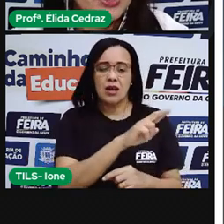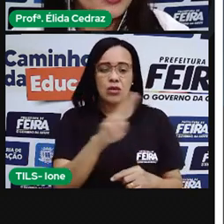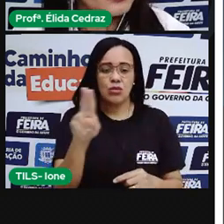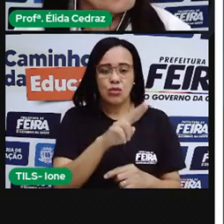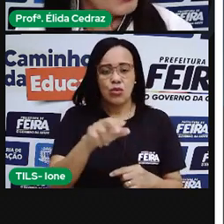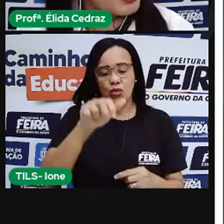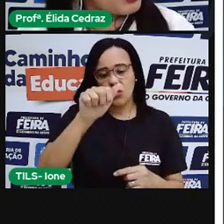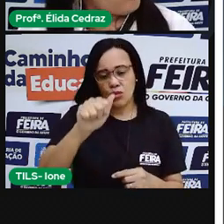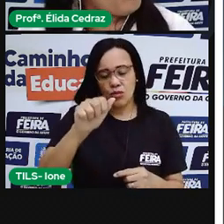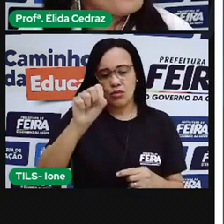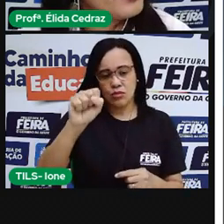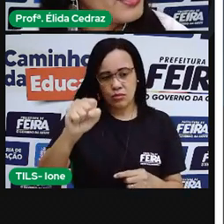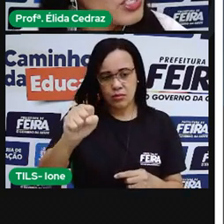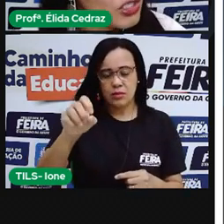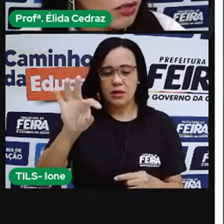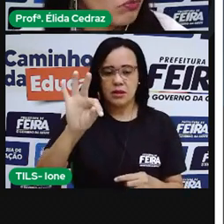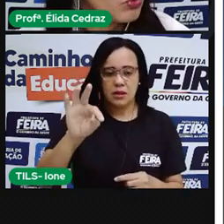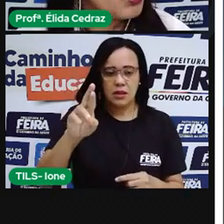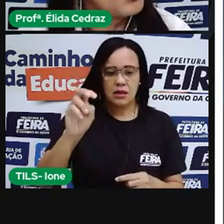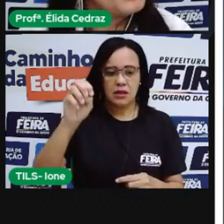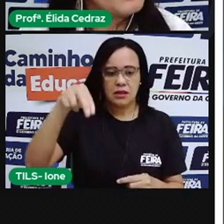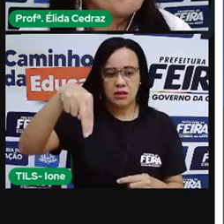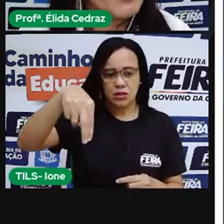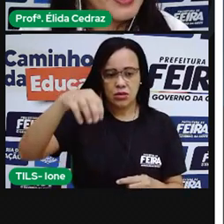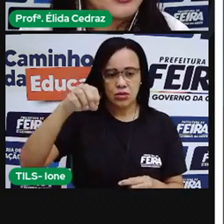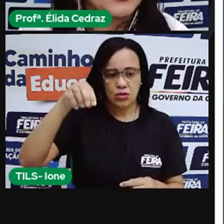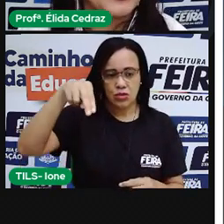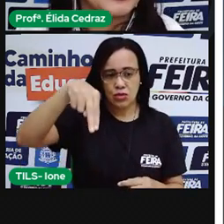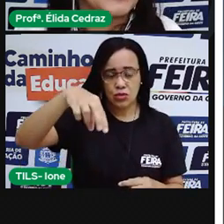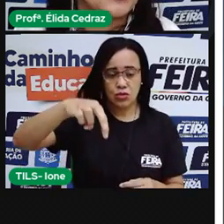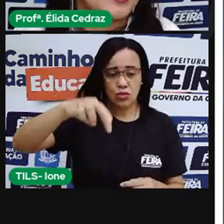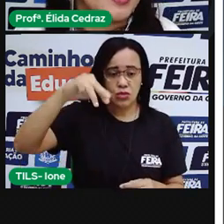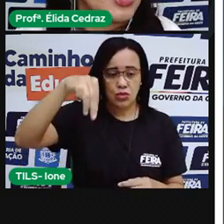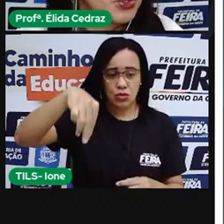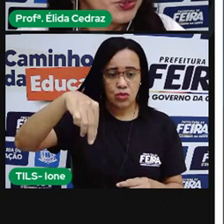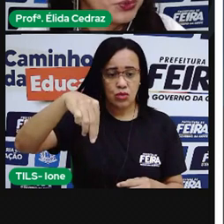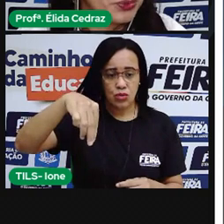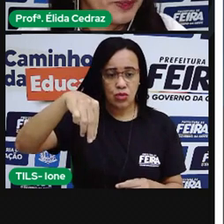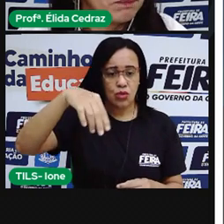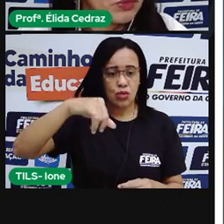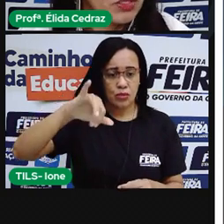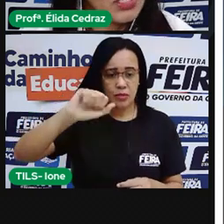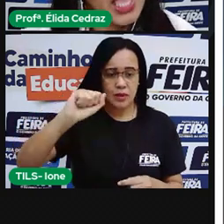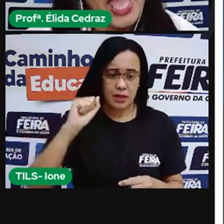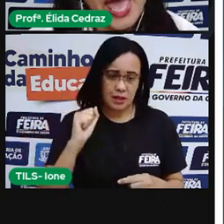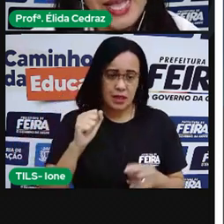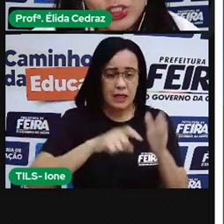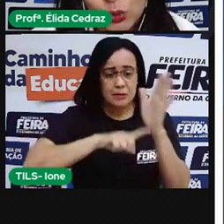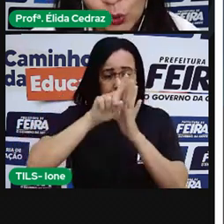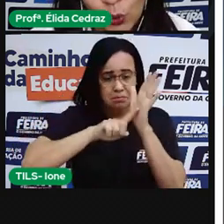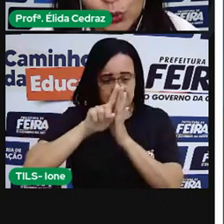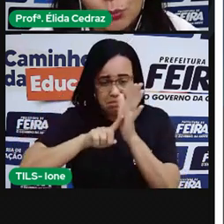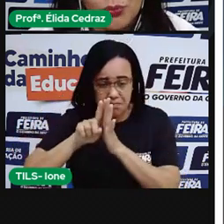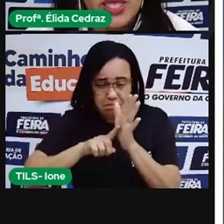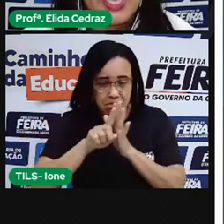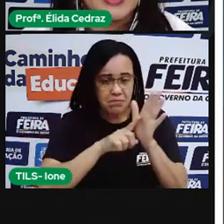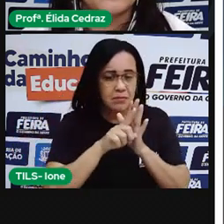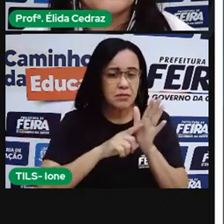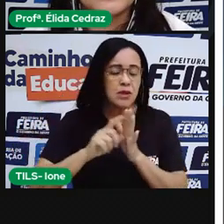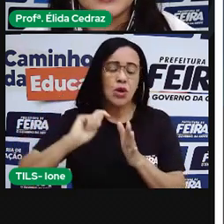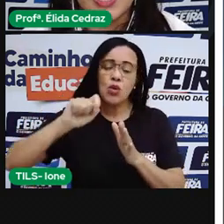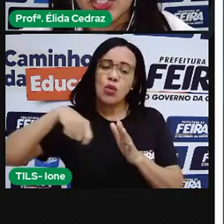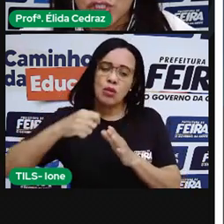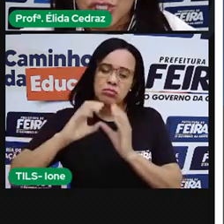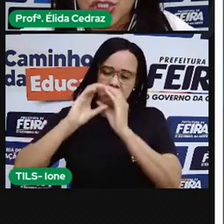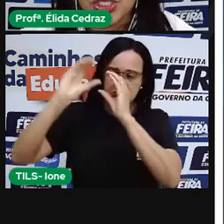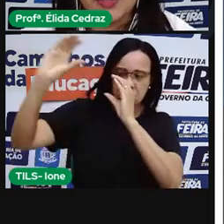astros, a origem do universo e a sua estrutura. Astrônomo é